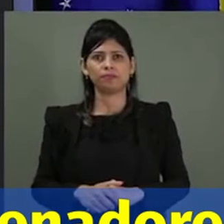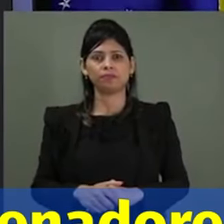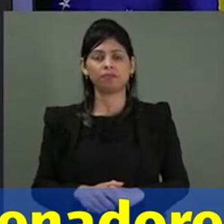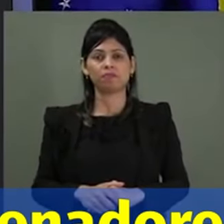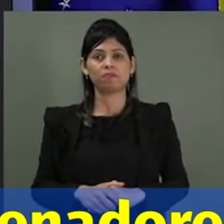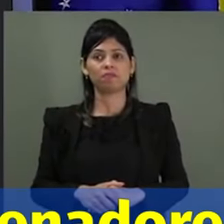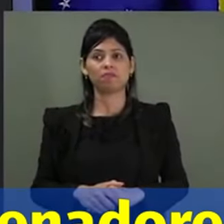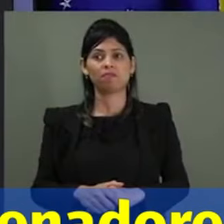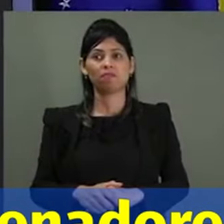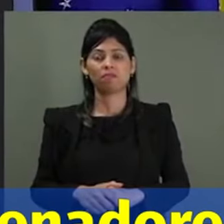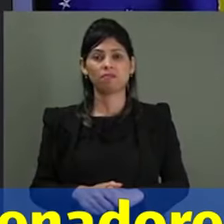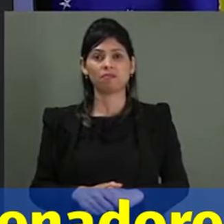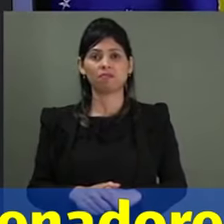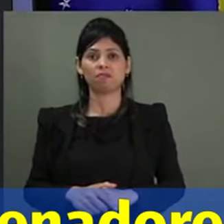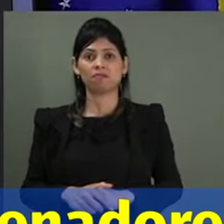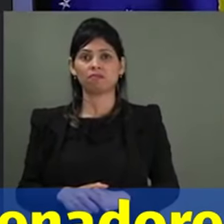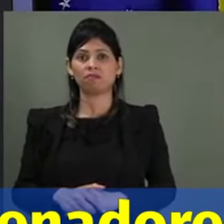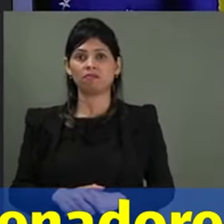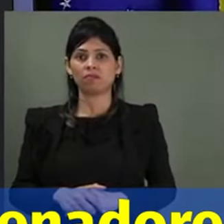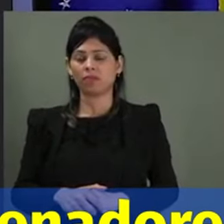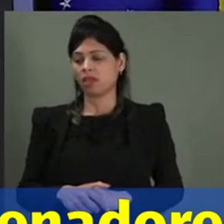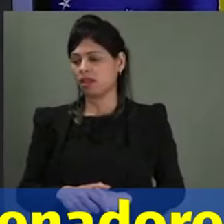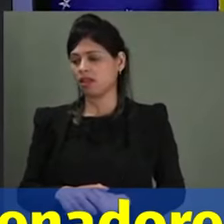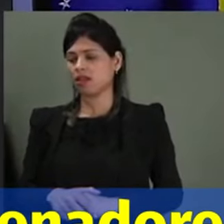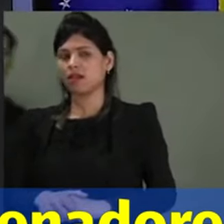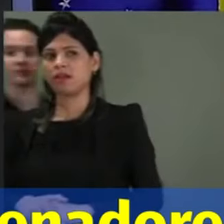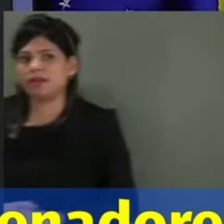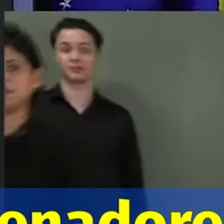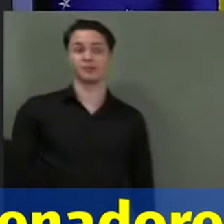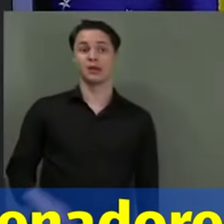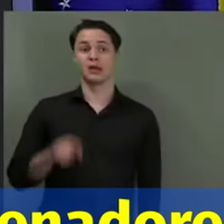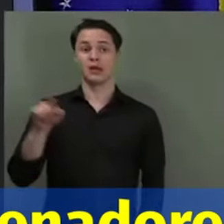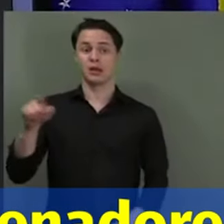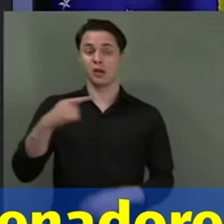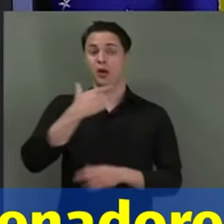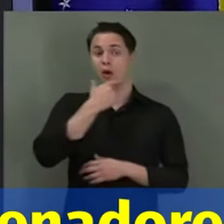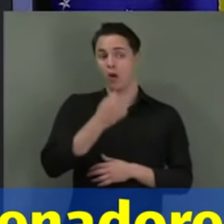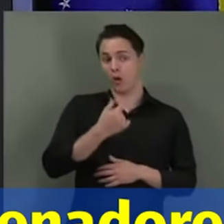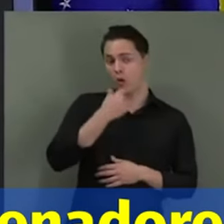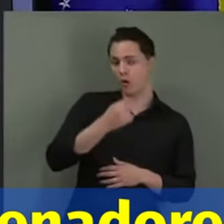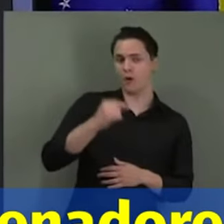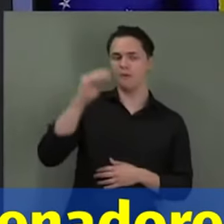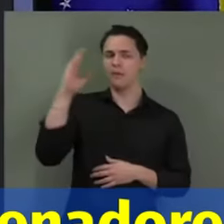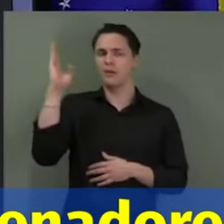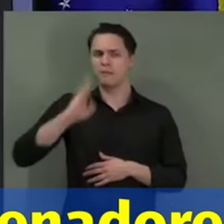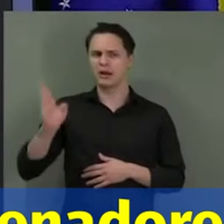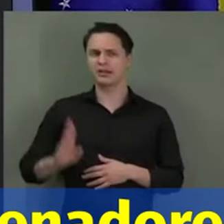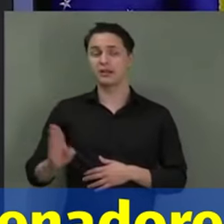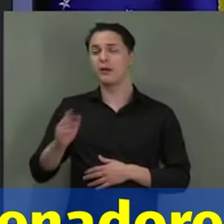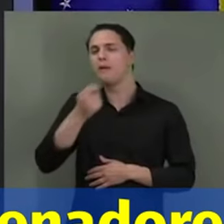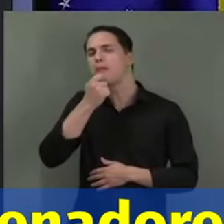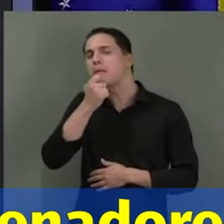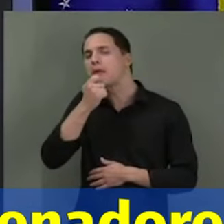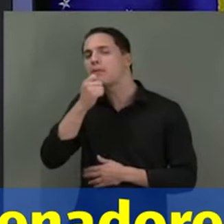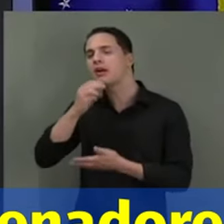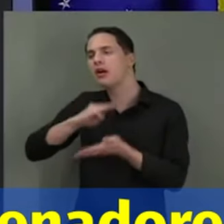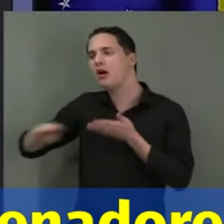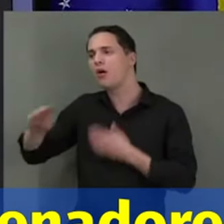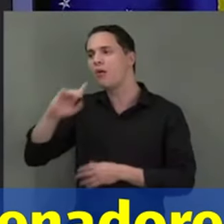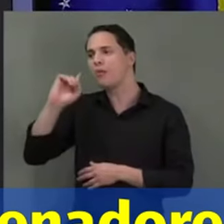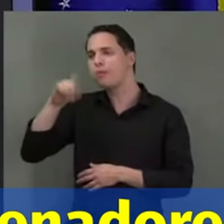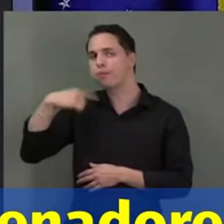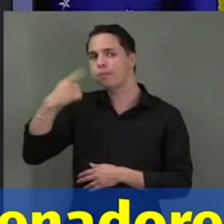que me falta, esse é um brasileiro que mandou um áudio para o seu advogado, desesperado, querendo trabalhar,